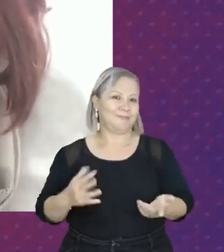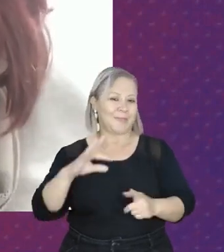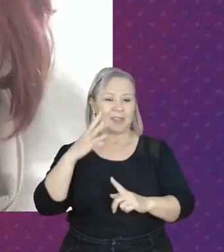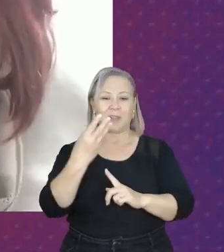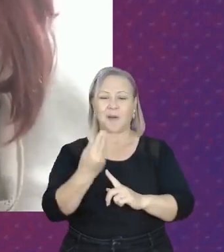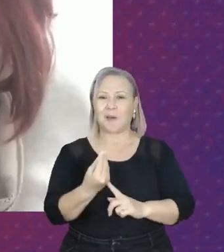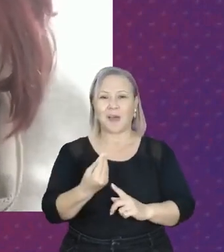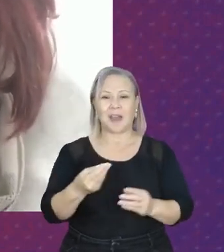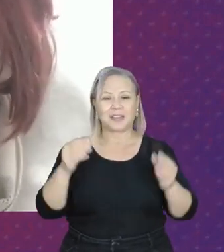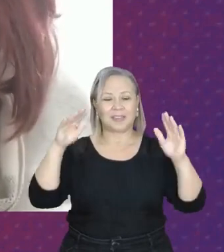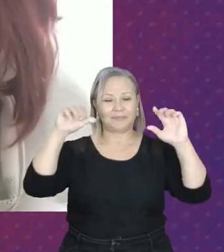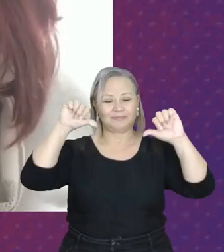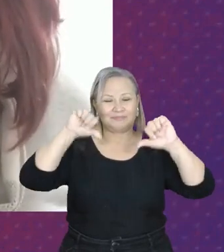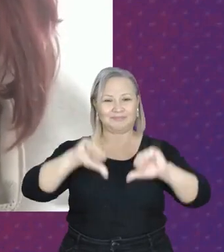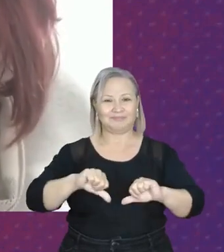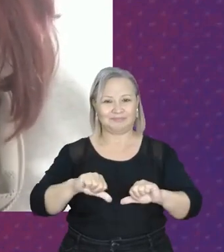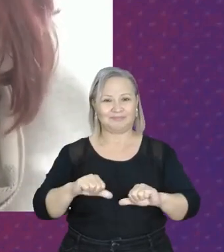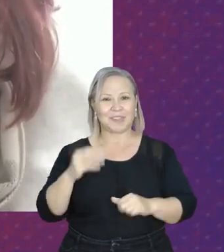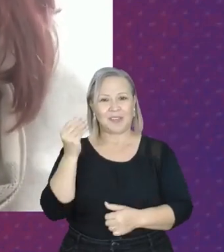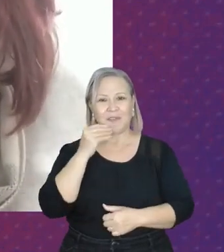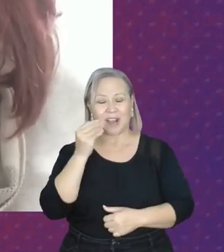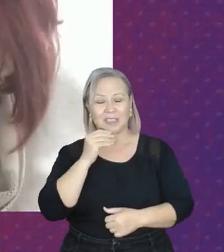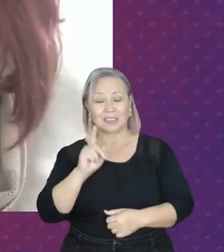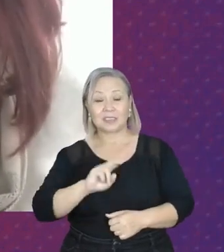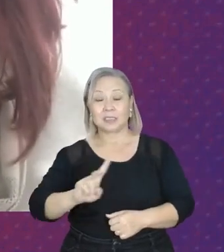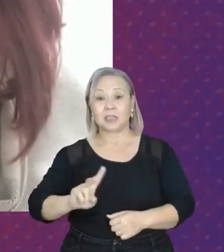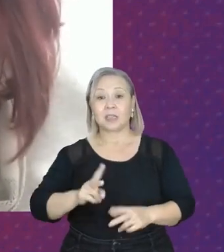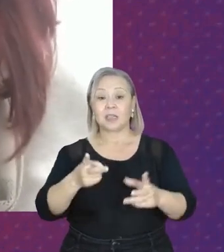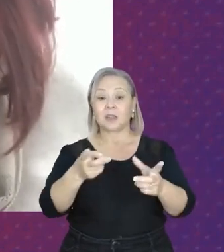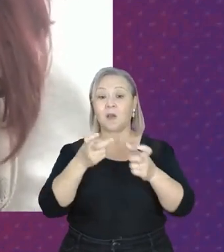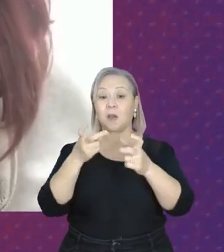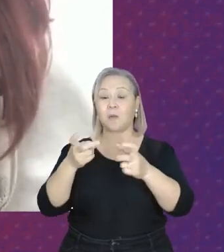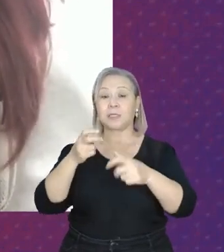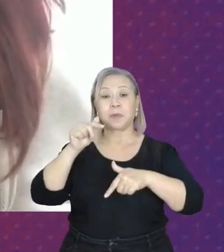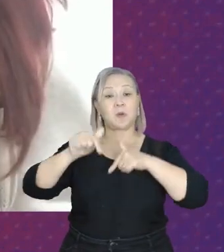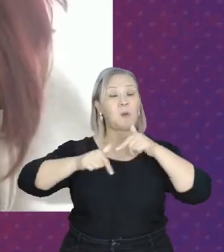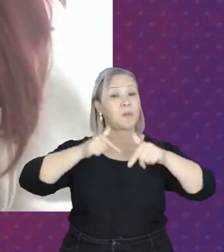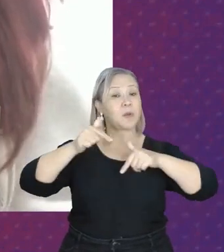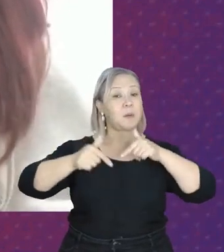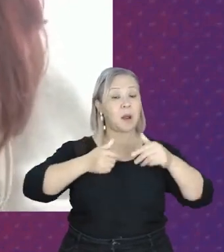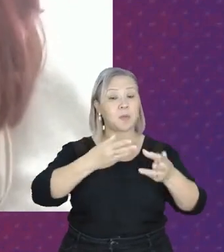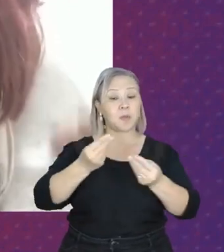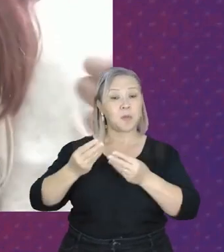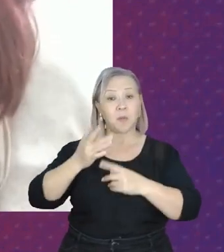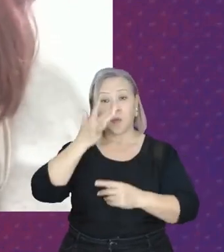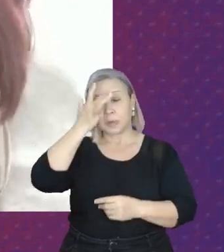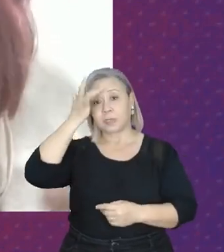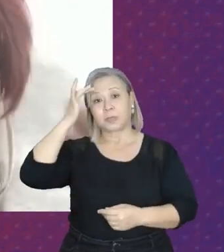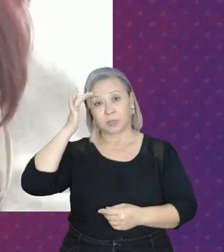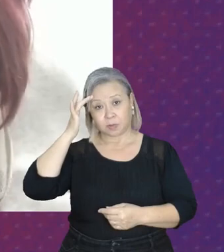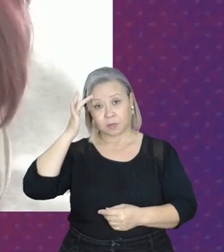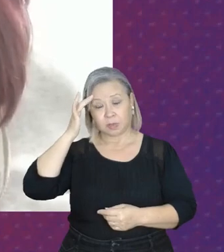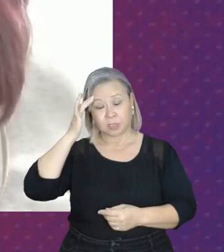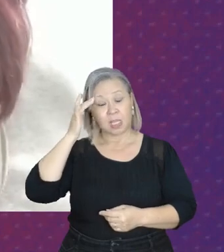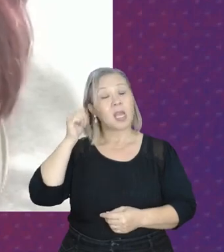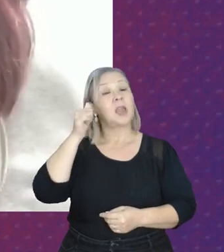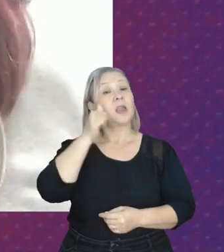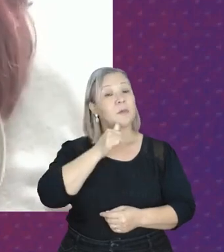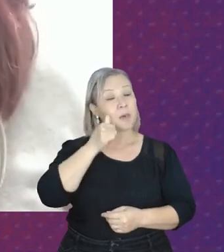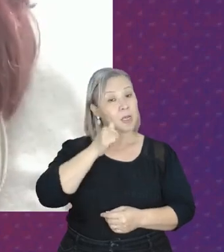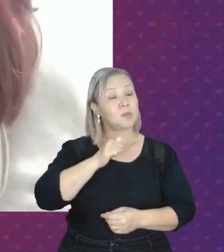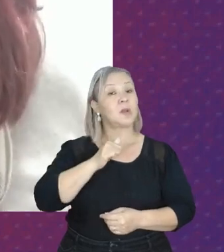extremamente desvalorizada e não é vista como ofício por muitas pessoas. E para as mulheres,